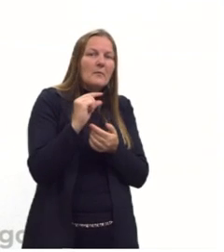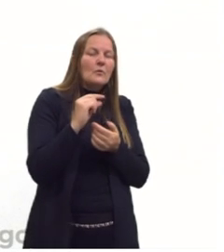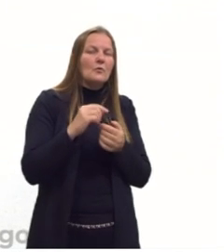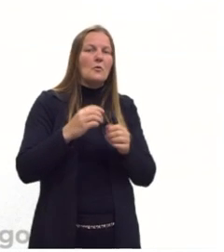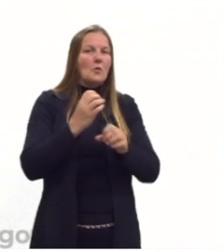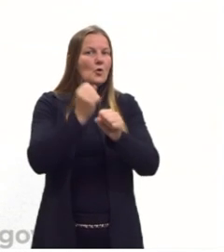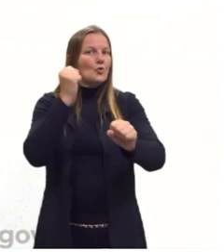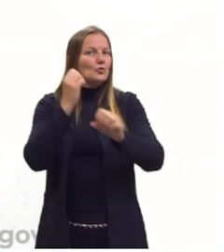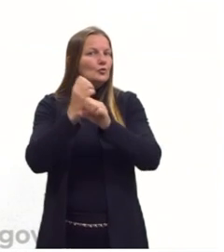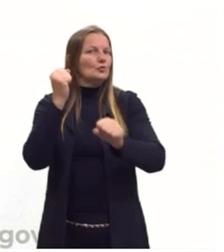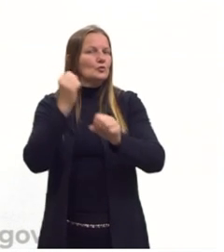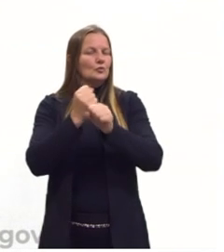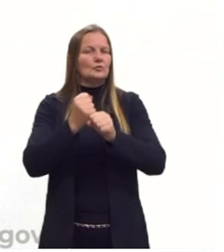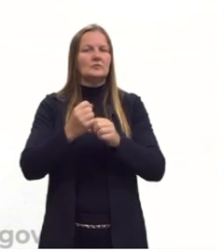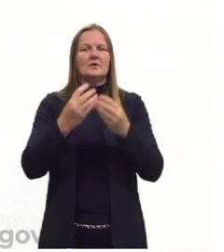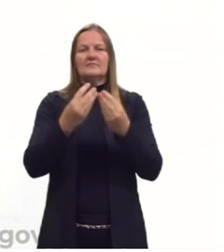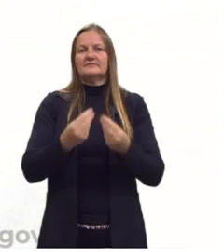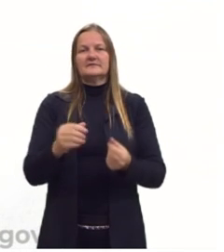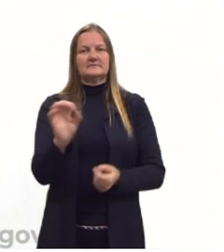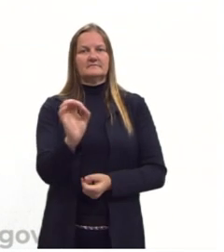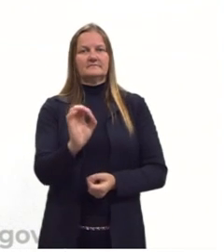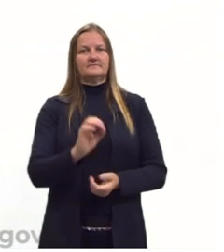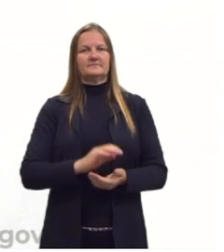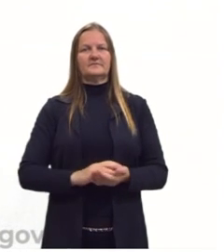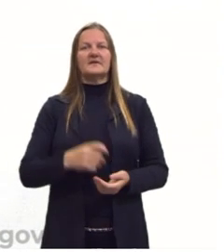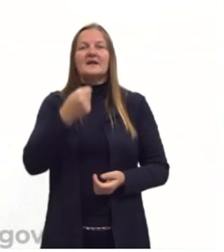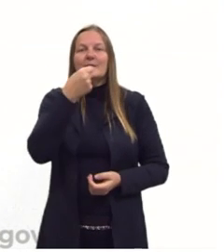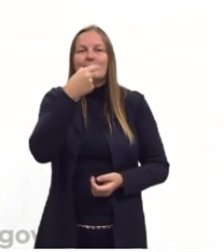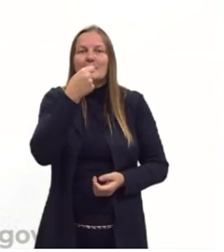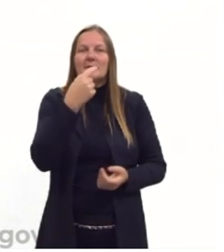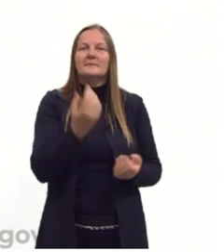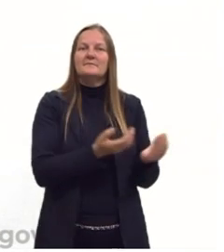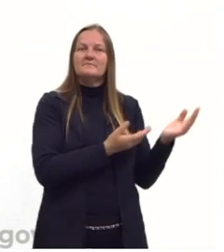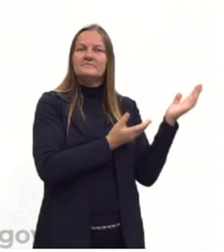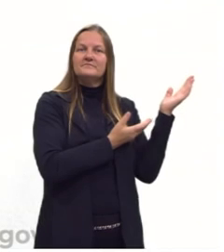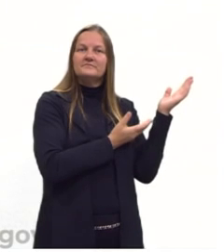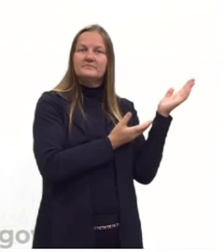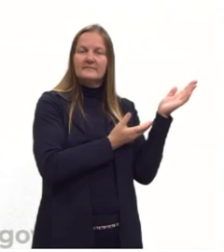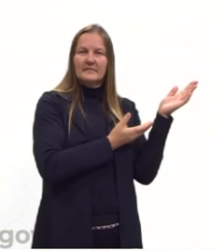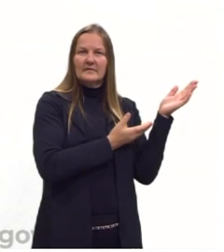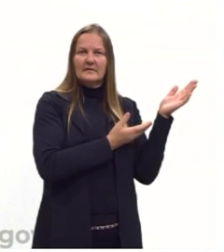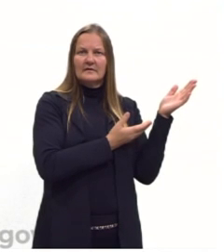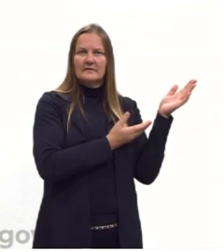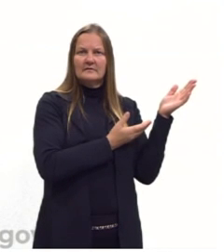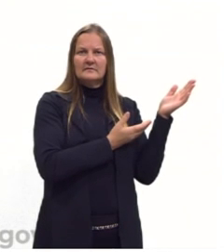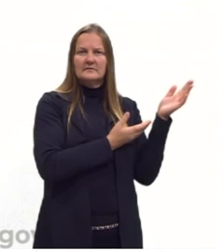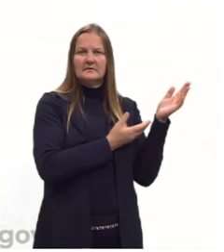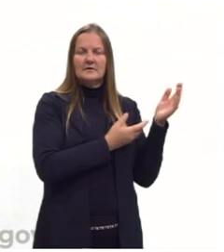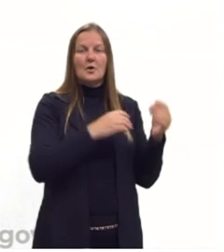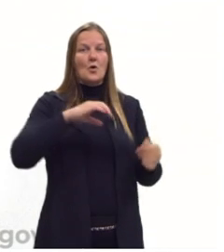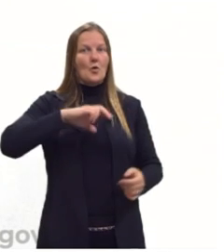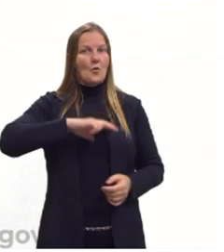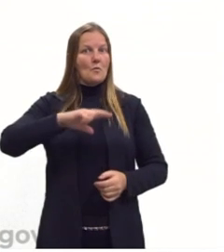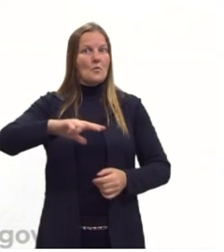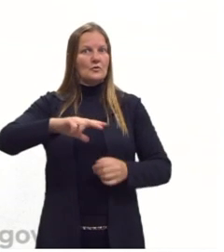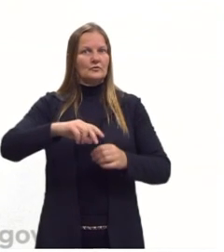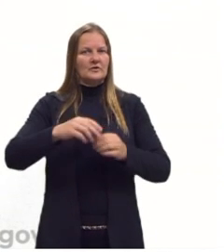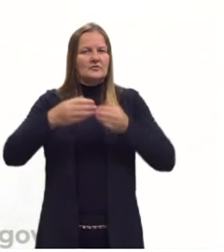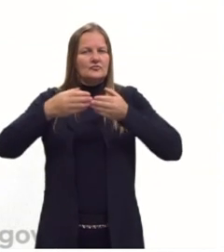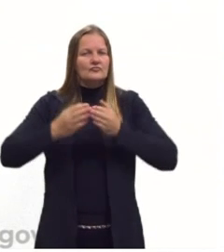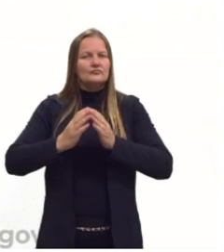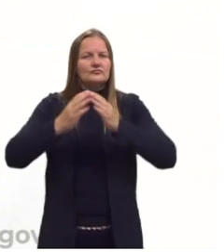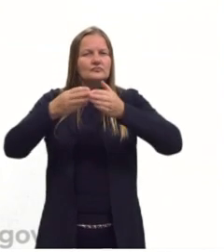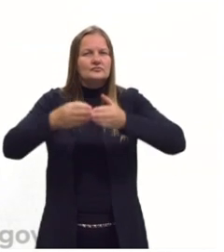lucro do que prejuízo. E a gente tem uma charge aqui embaixo, que seria um navegador português. Ele está